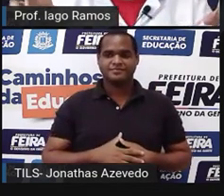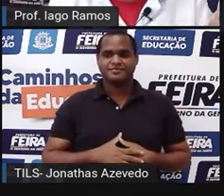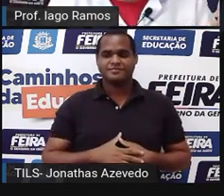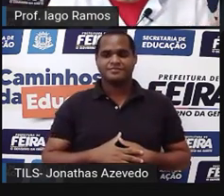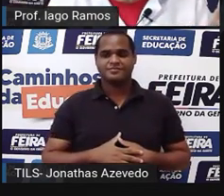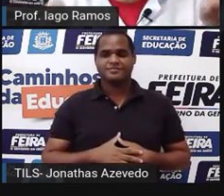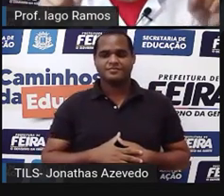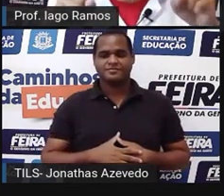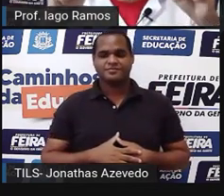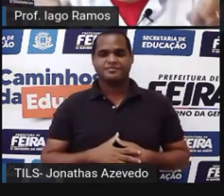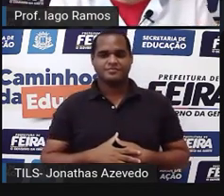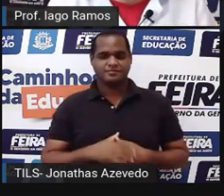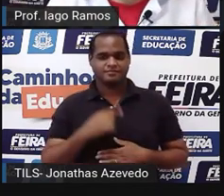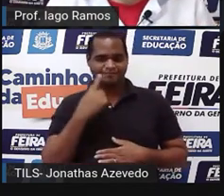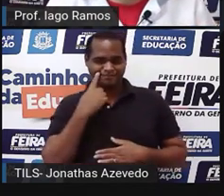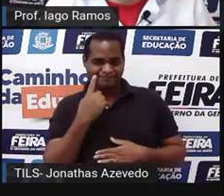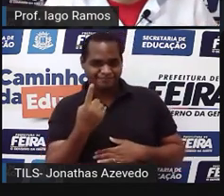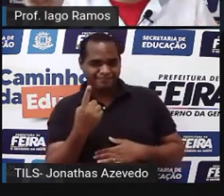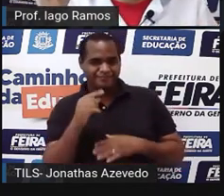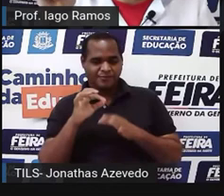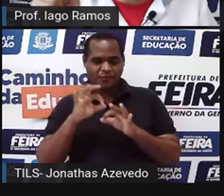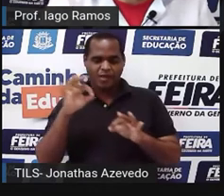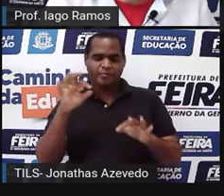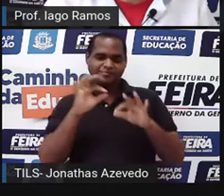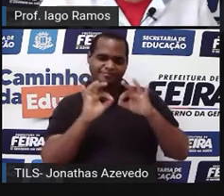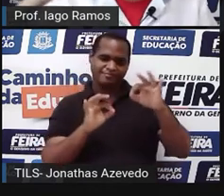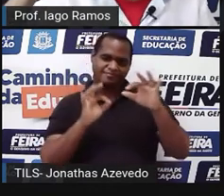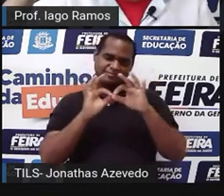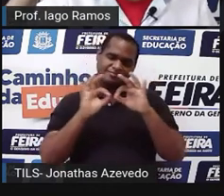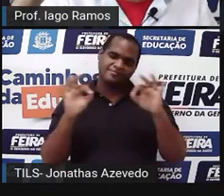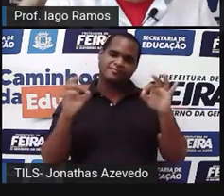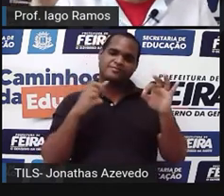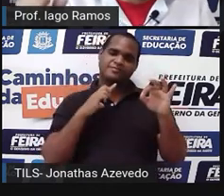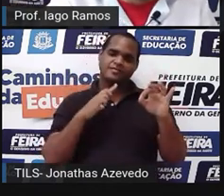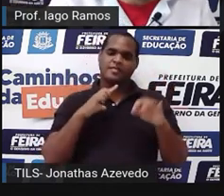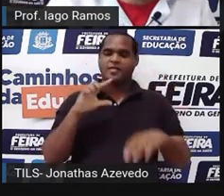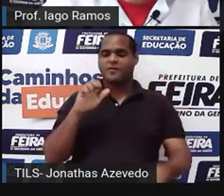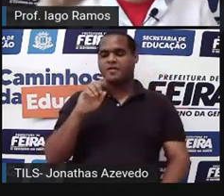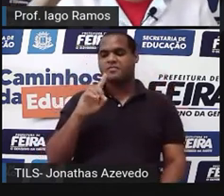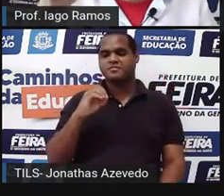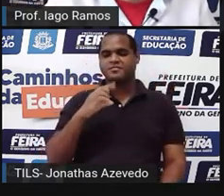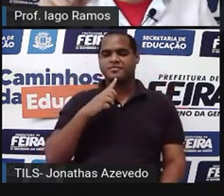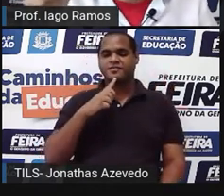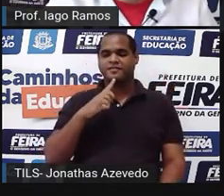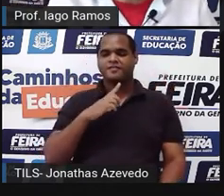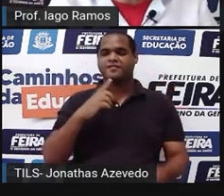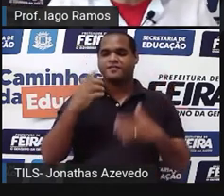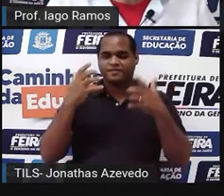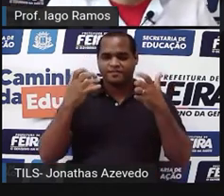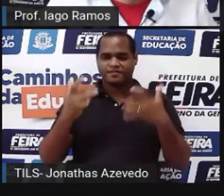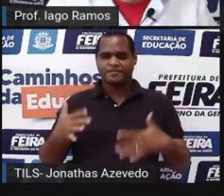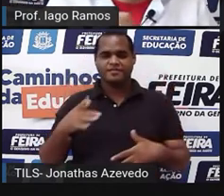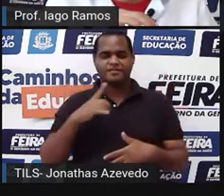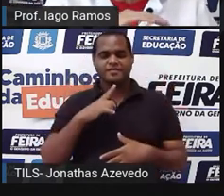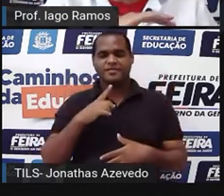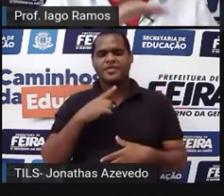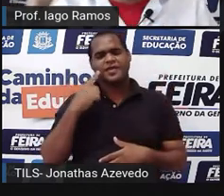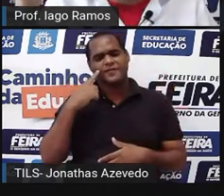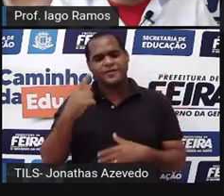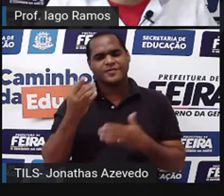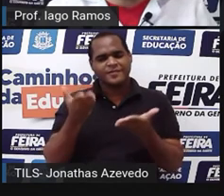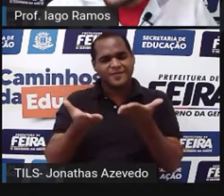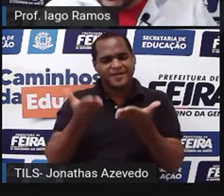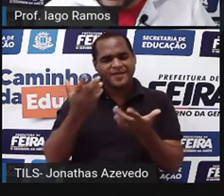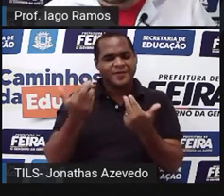olhe os ângulos, só olhe os lados. Se acontece a proporcionalidade entre os lados correspondentes nos